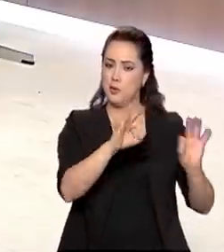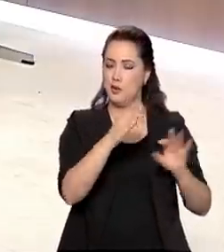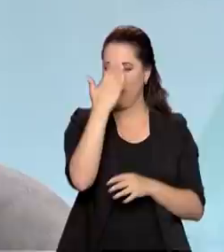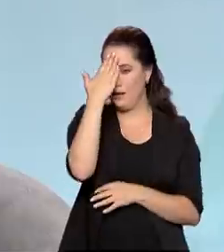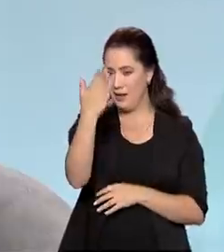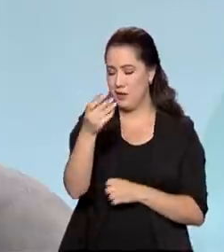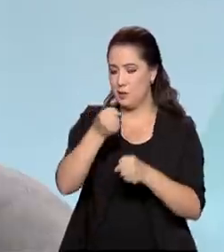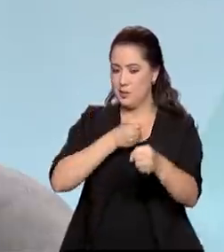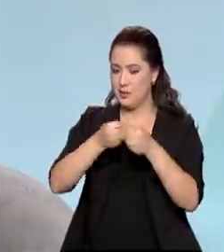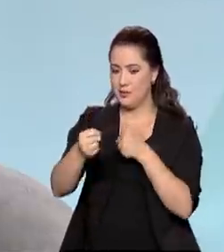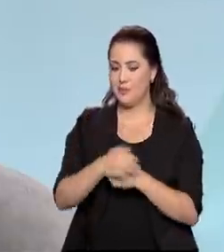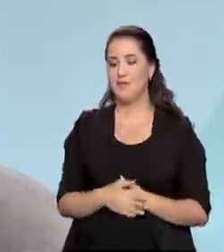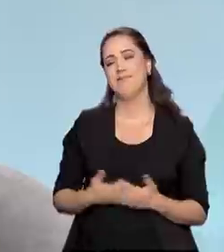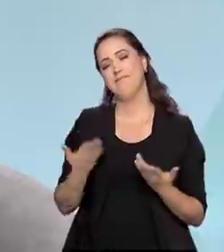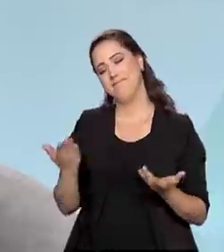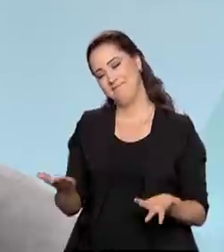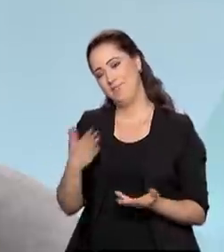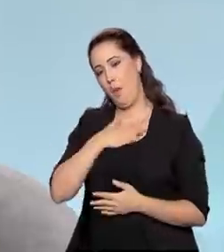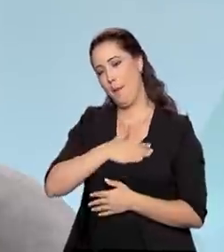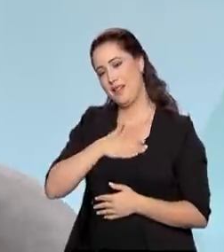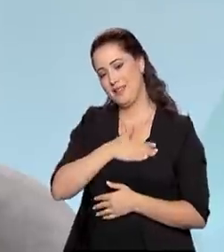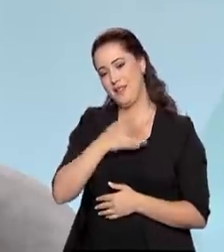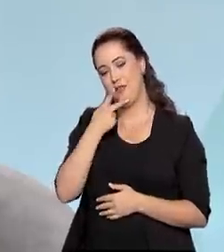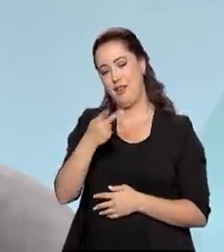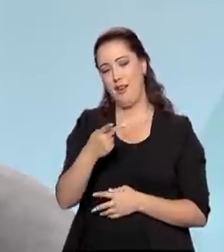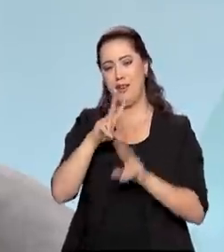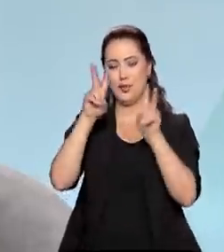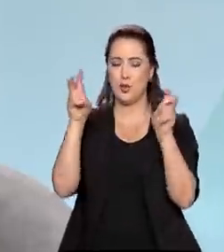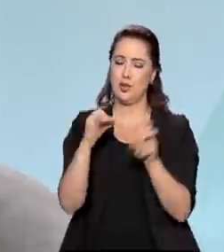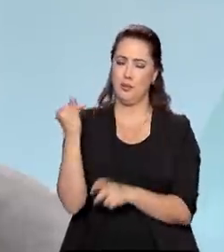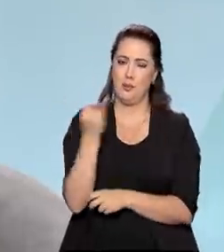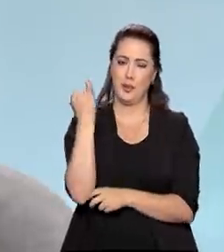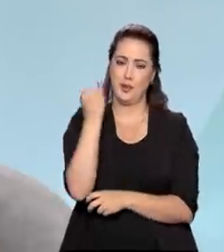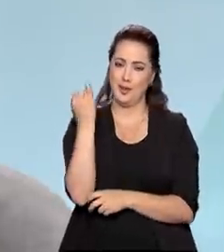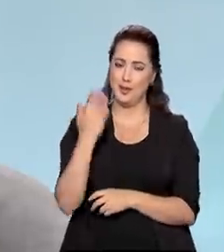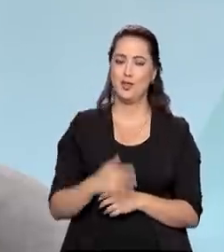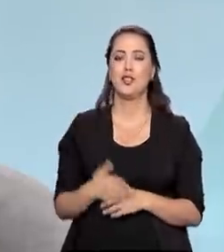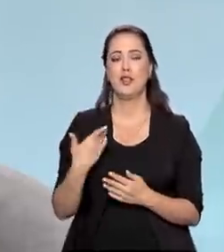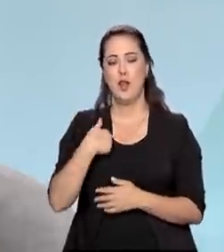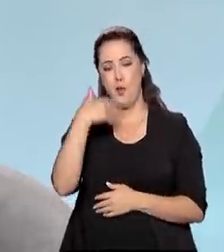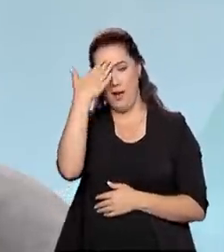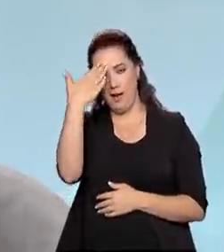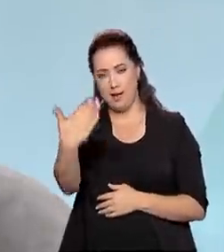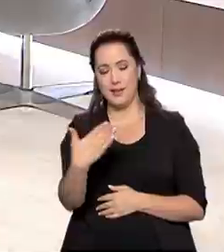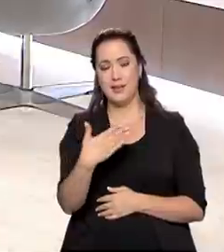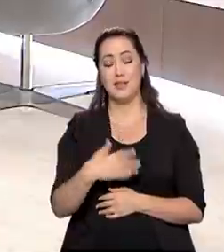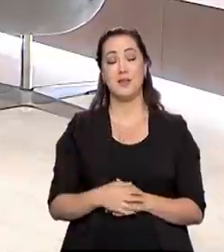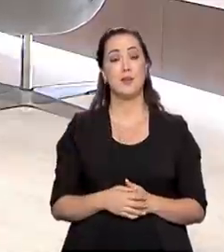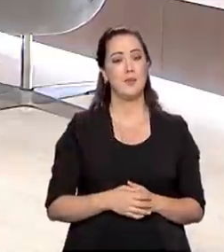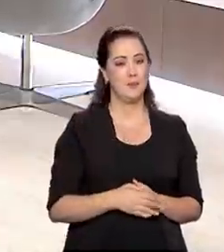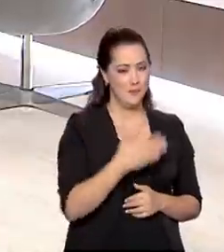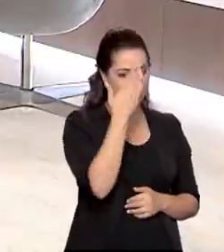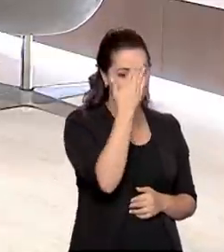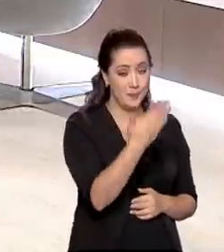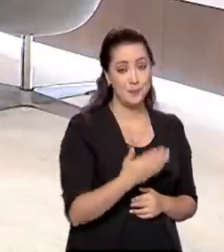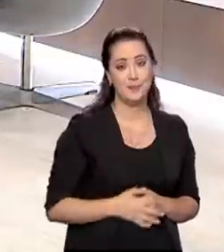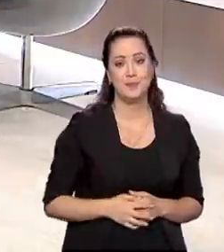obrigado pela entrevista. Nada, Paulo. Foi um prazer, ainda mais para falar de um tema desse tão motivador. Eu que agradeço. Muito obrigado. Muito obrigado.